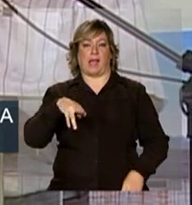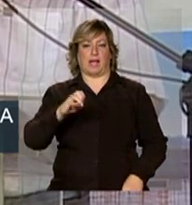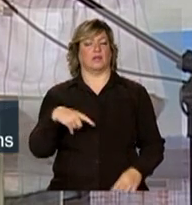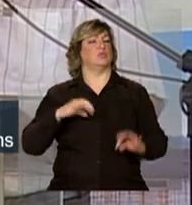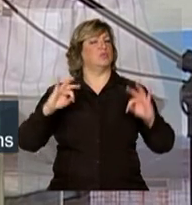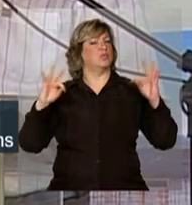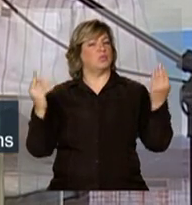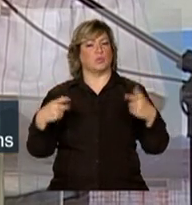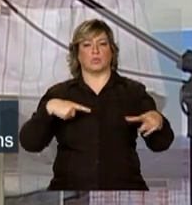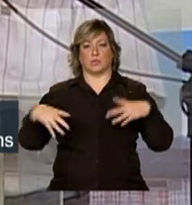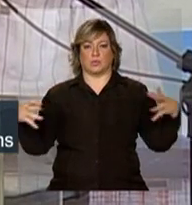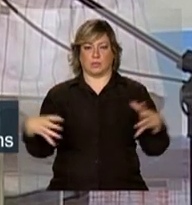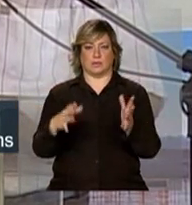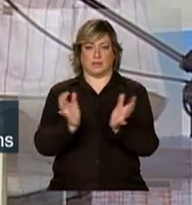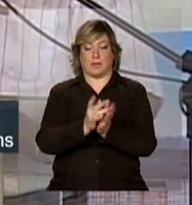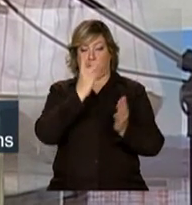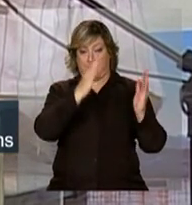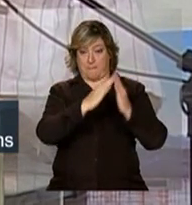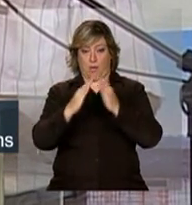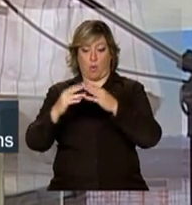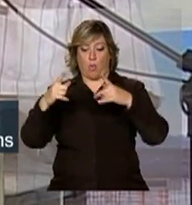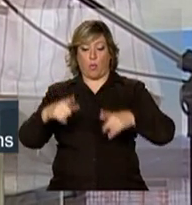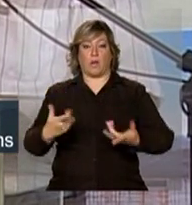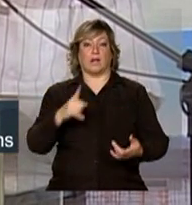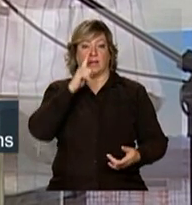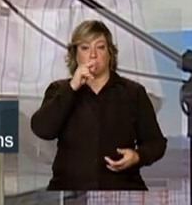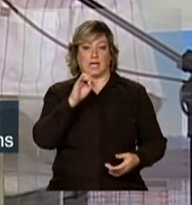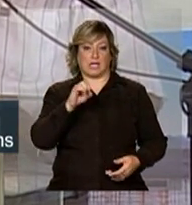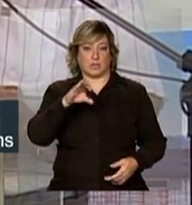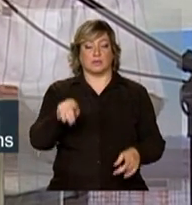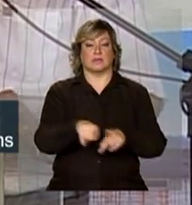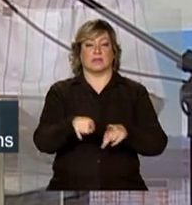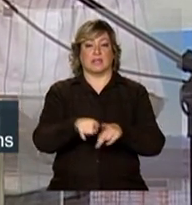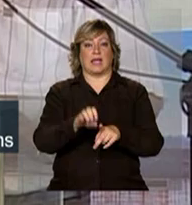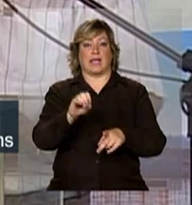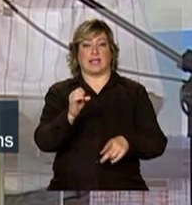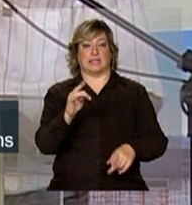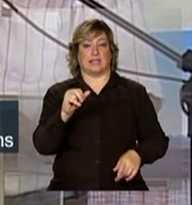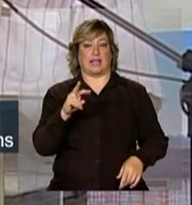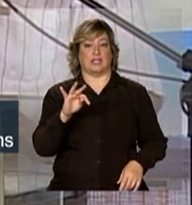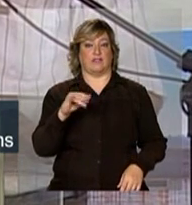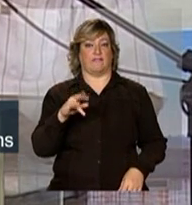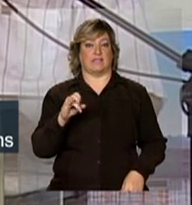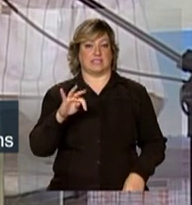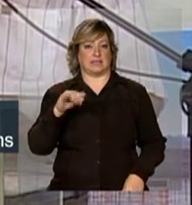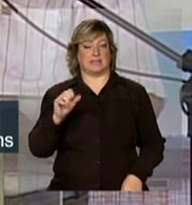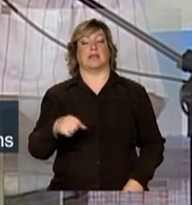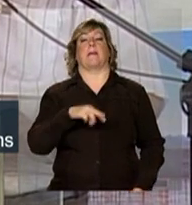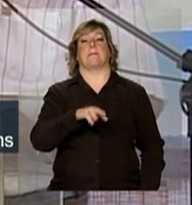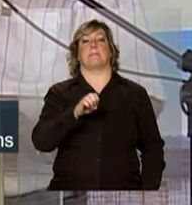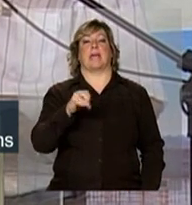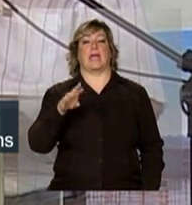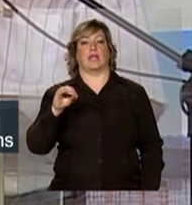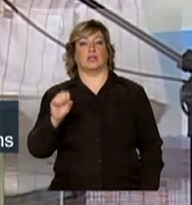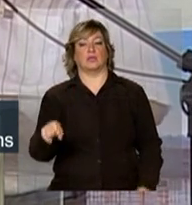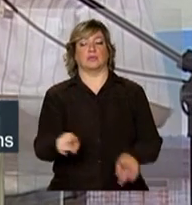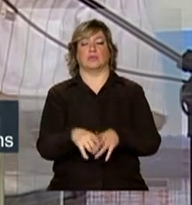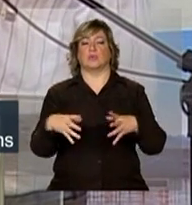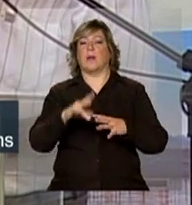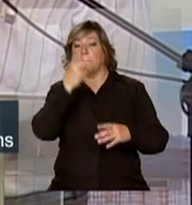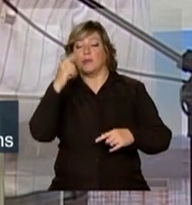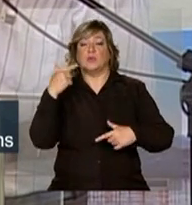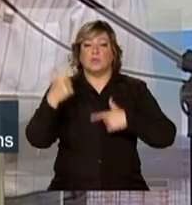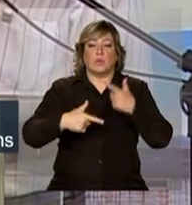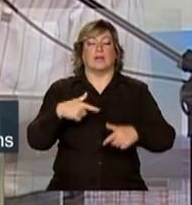barqueiros, agricultores, moradores em áreas de risco, extradivistas, meieiros, arrendatários, pessoas que sobrevivem